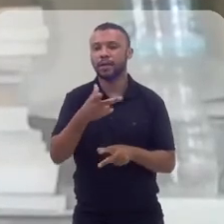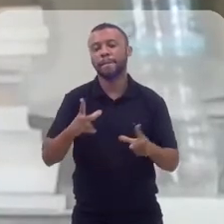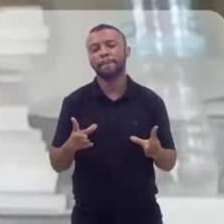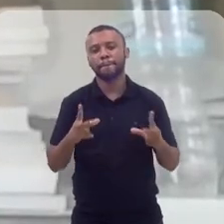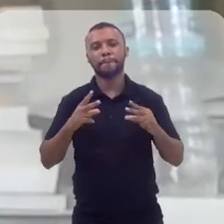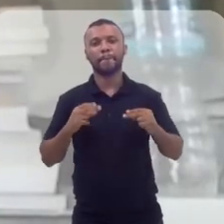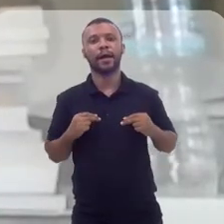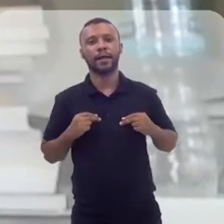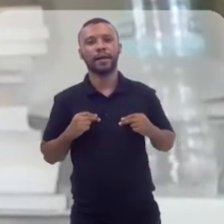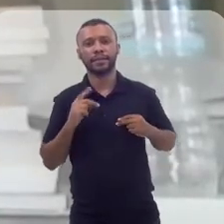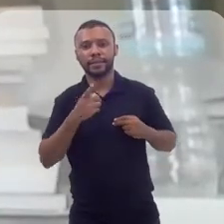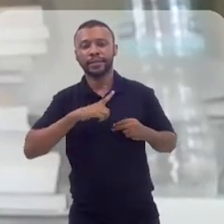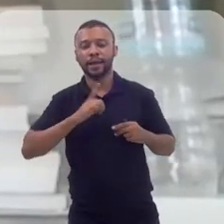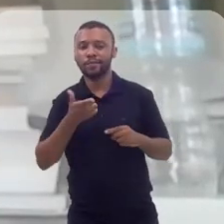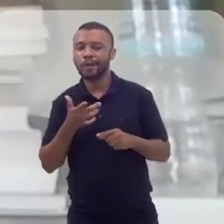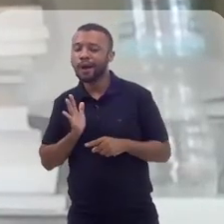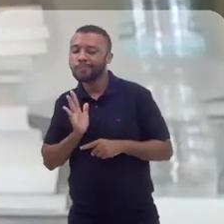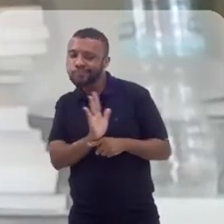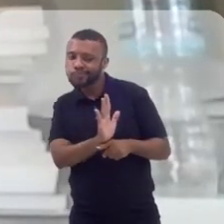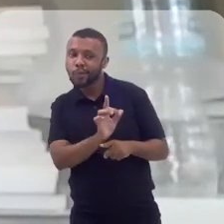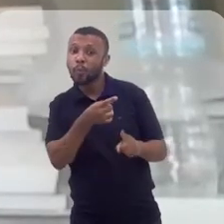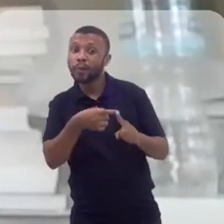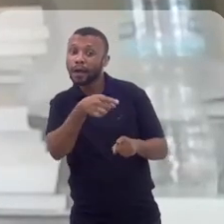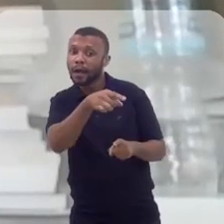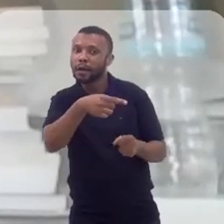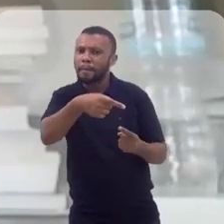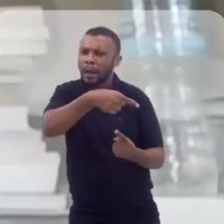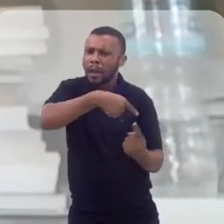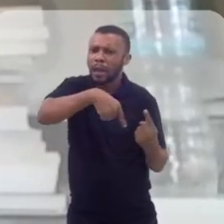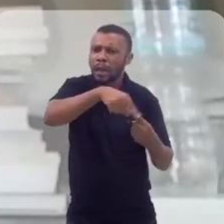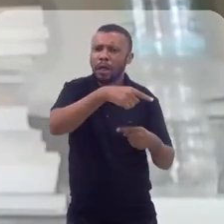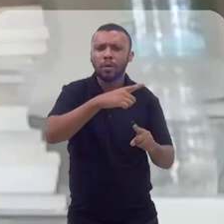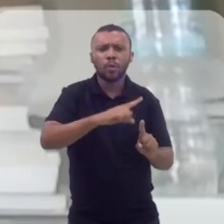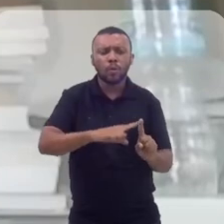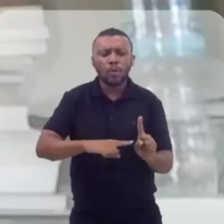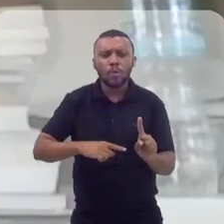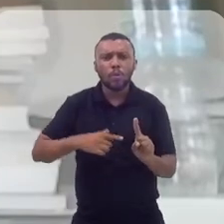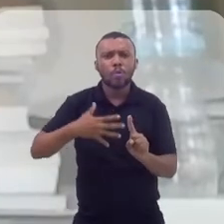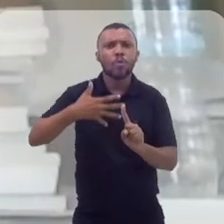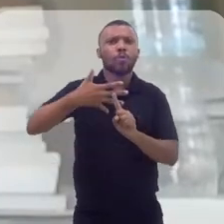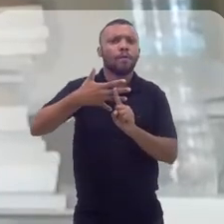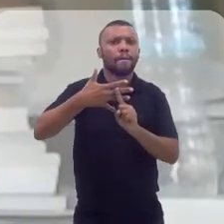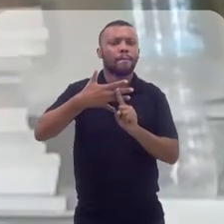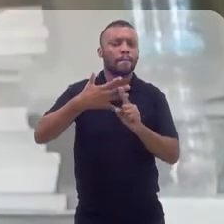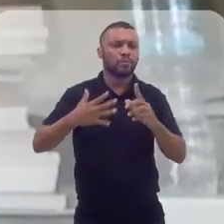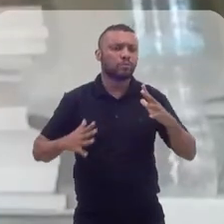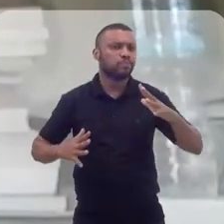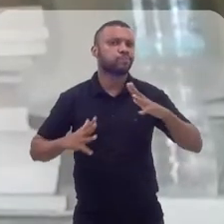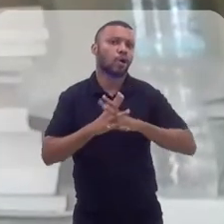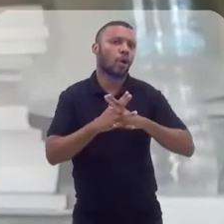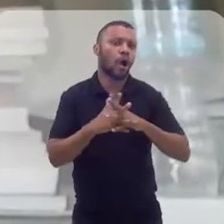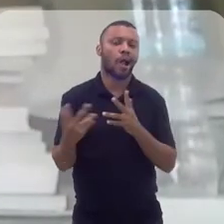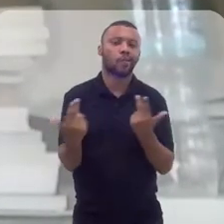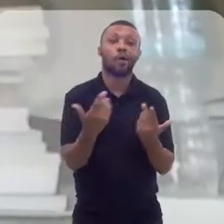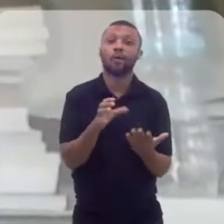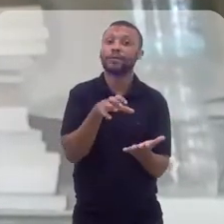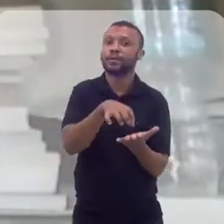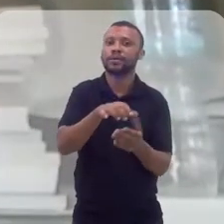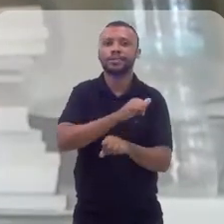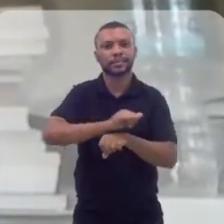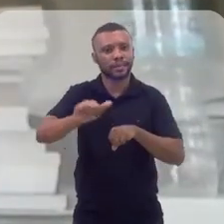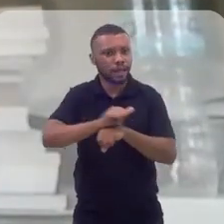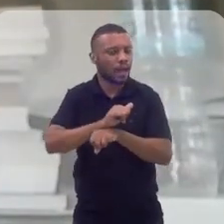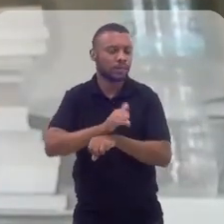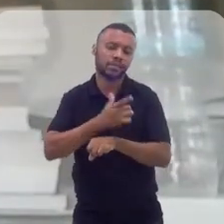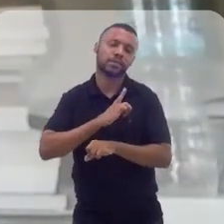uma força, porque essa força tem um multiplicador muito maior, como setores estratégicos e